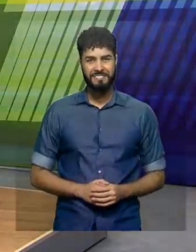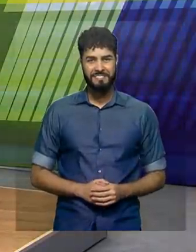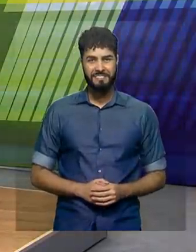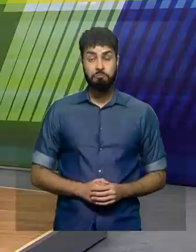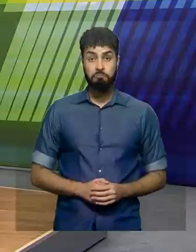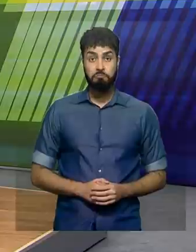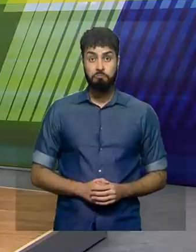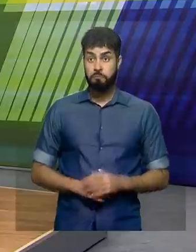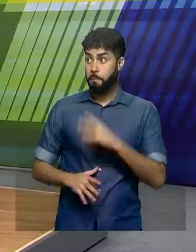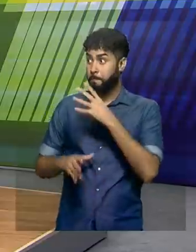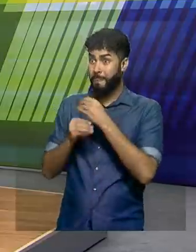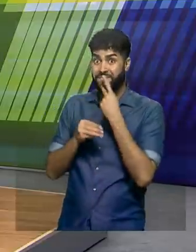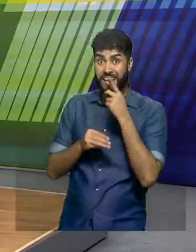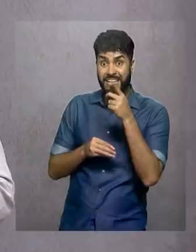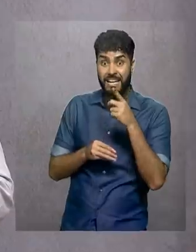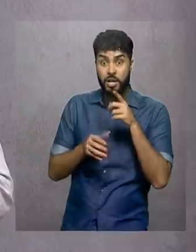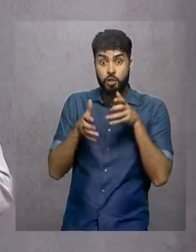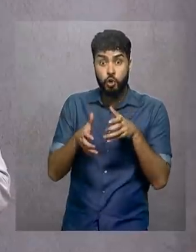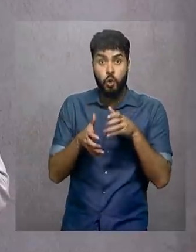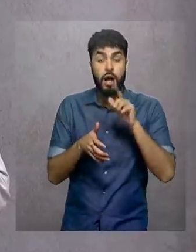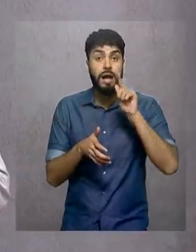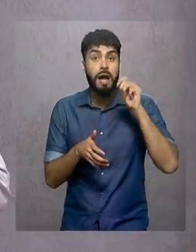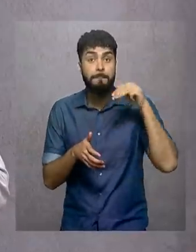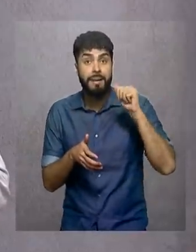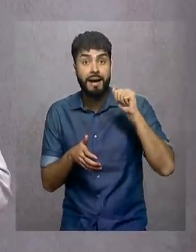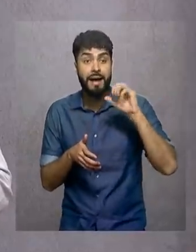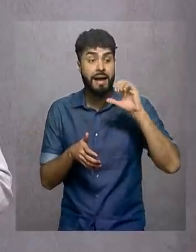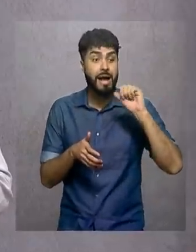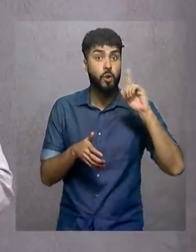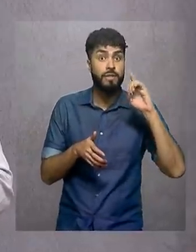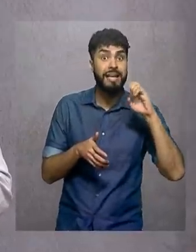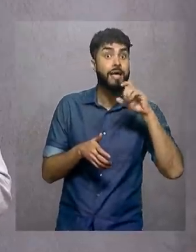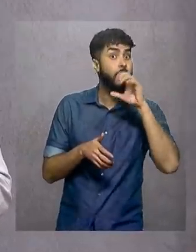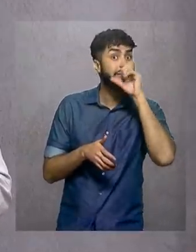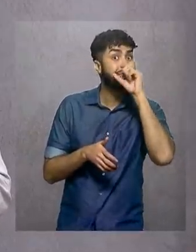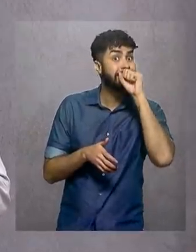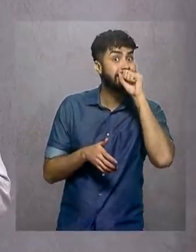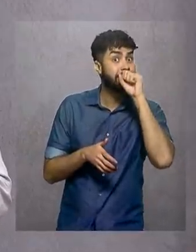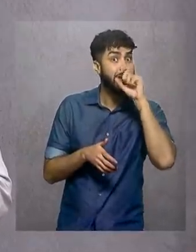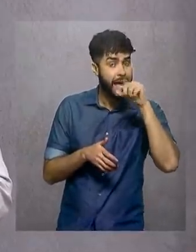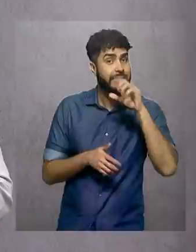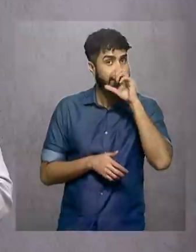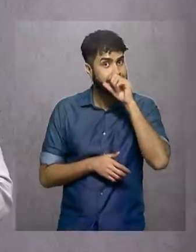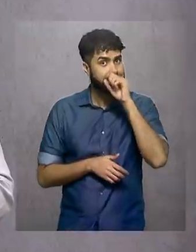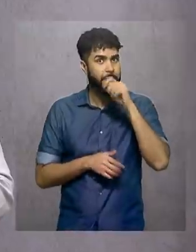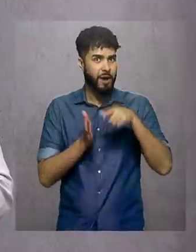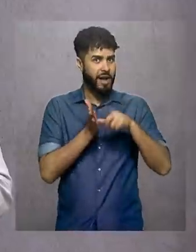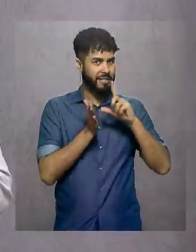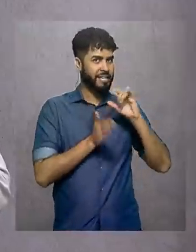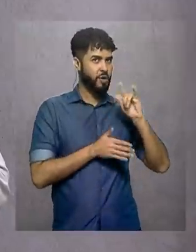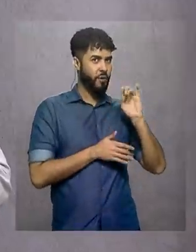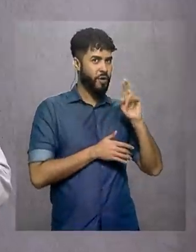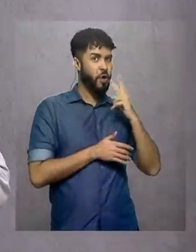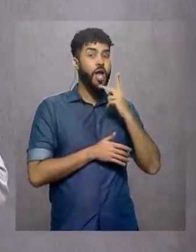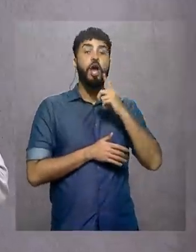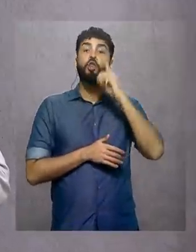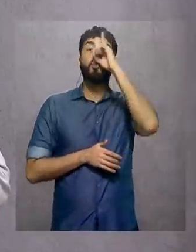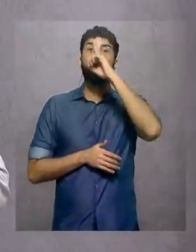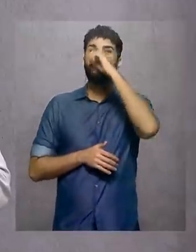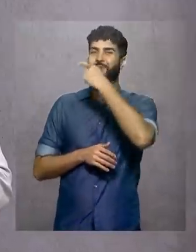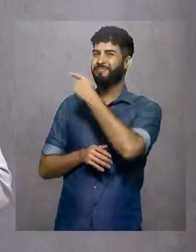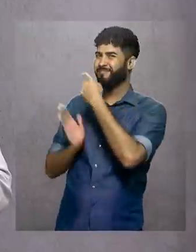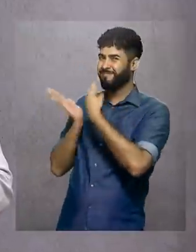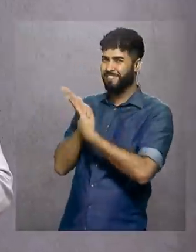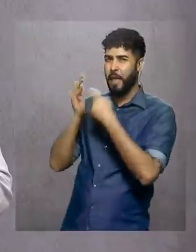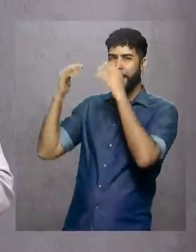Só uma observação, o jogo do Gama e Caldense é sábado, como disse o Igor Santos, e não domingo, como apareceu ali